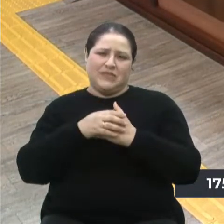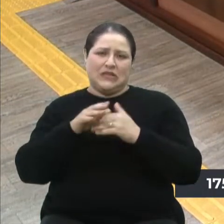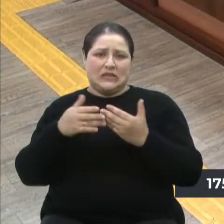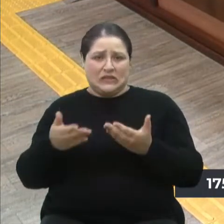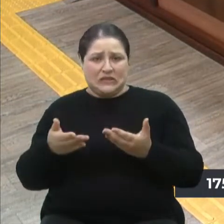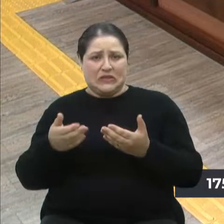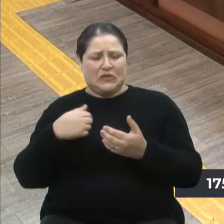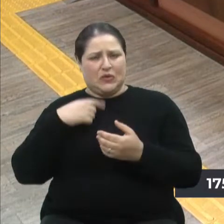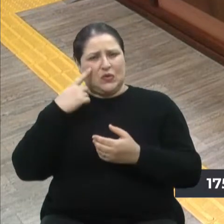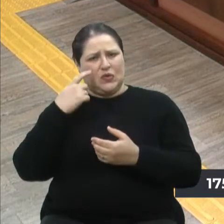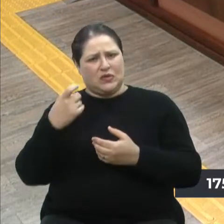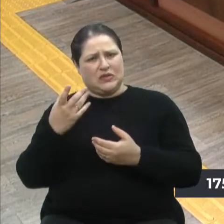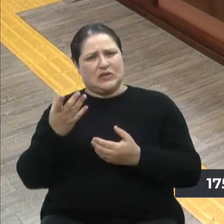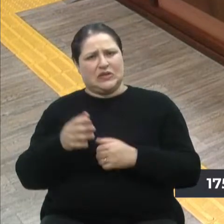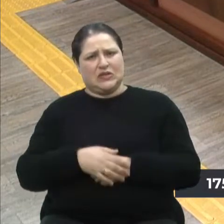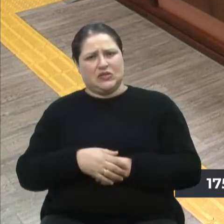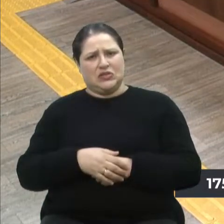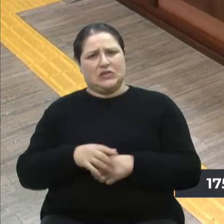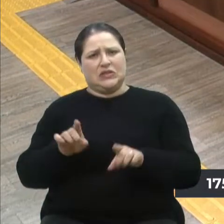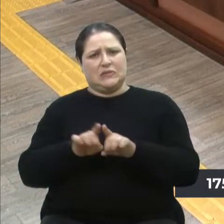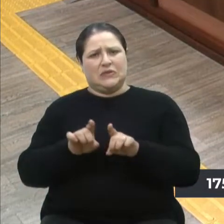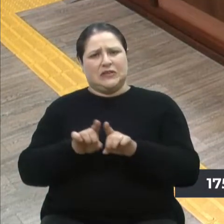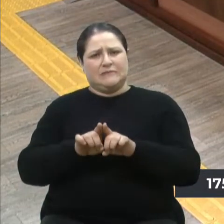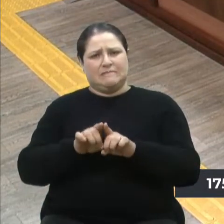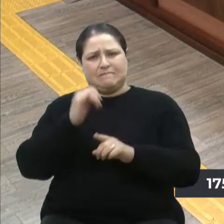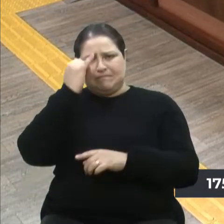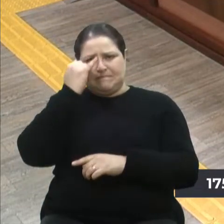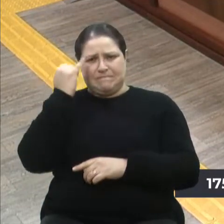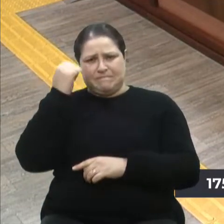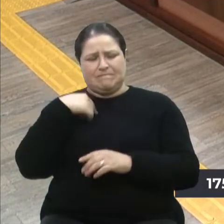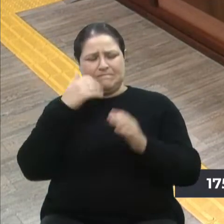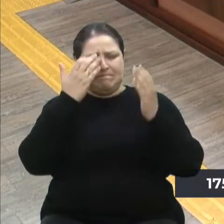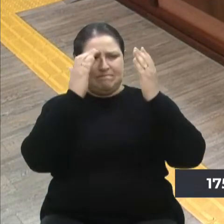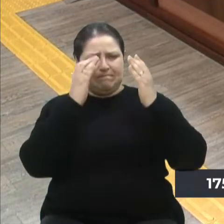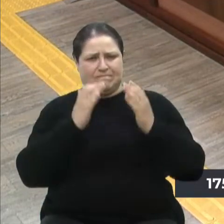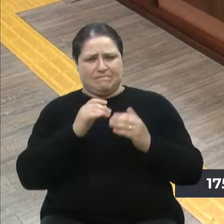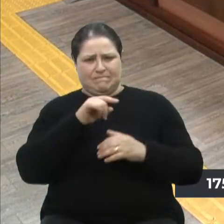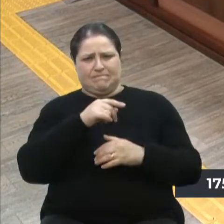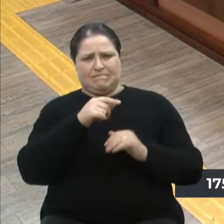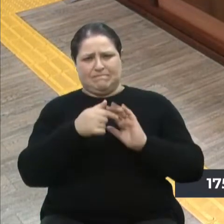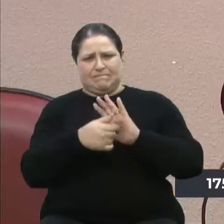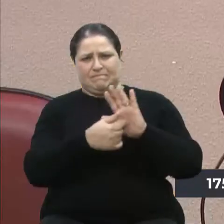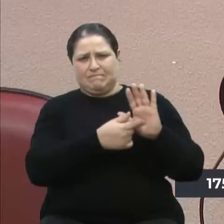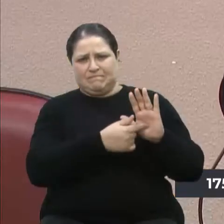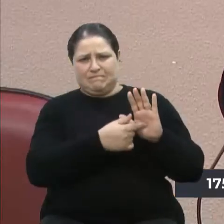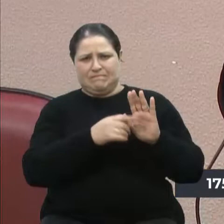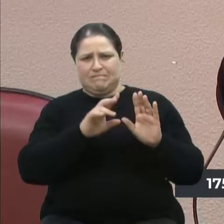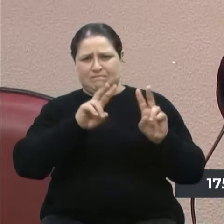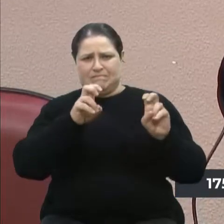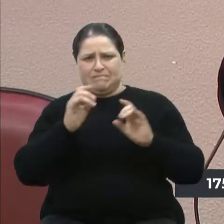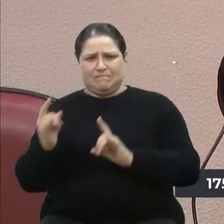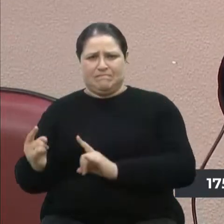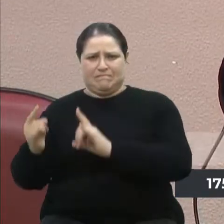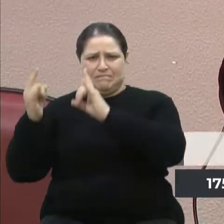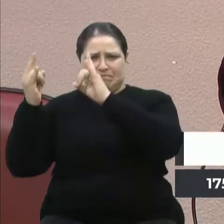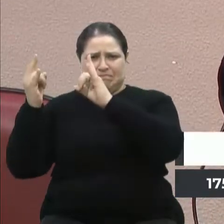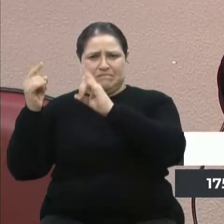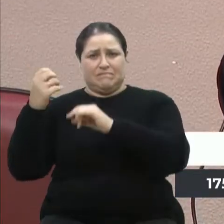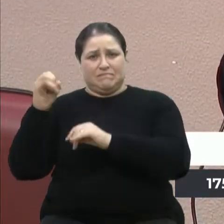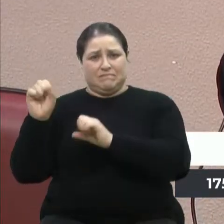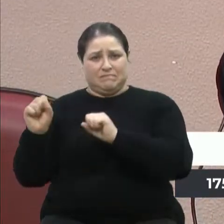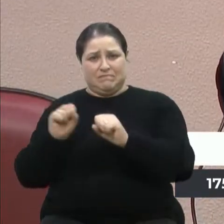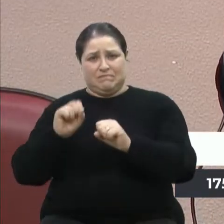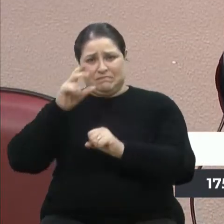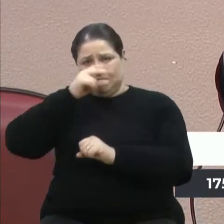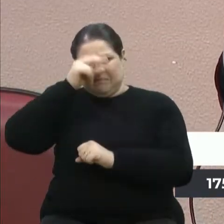tenho essa curiosidade. Eu vi também, o vereador D'Ambrosa, eu estava analisando aquilo que o senhor mostrou ali dos prédios, se pudesse o município